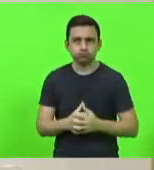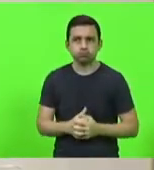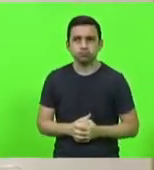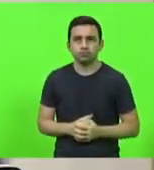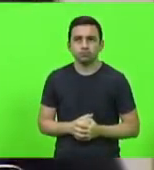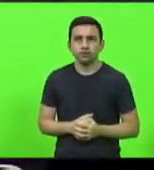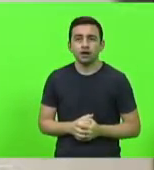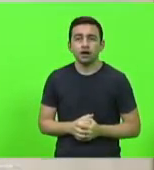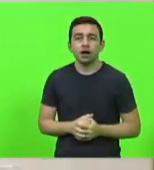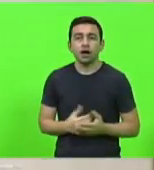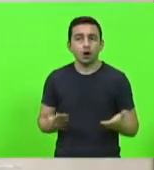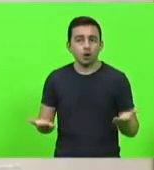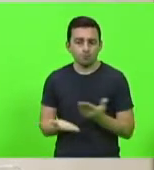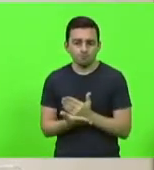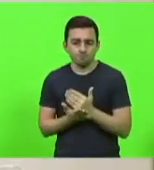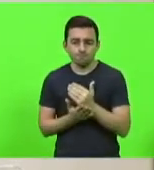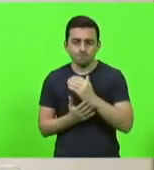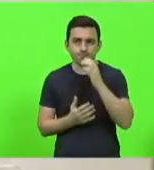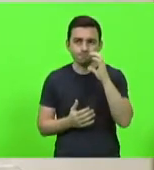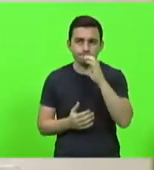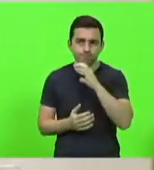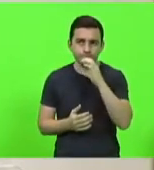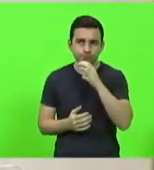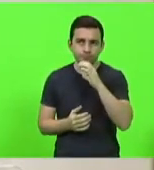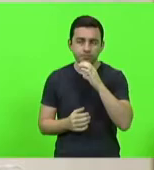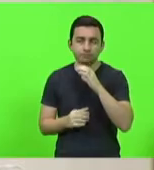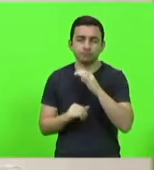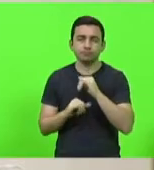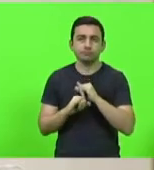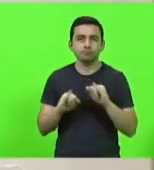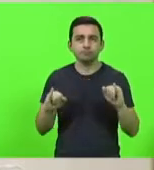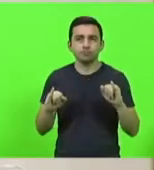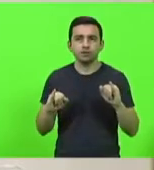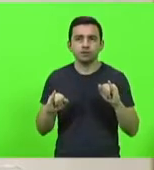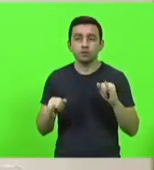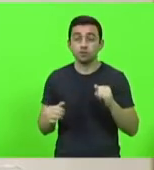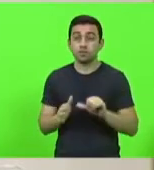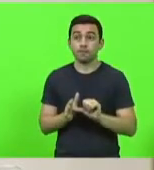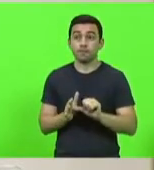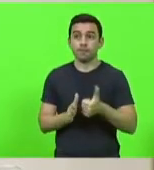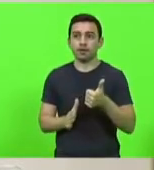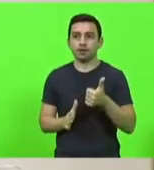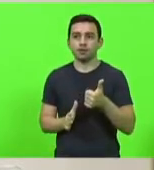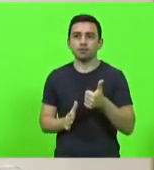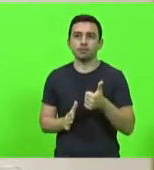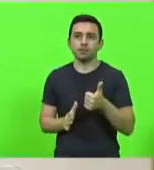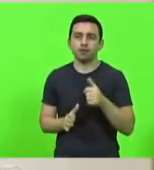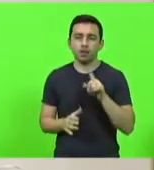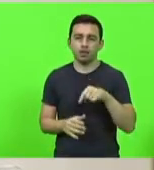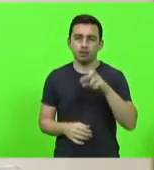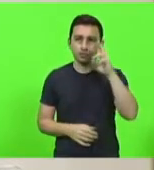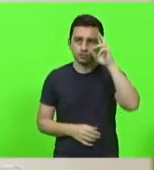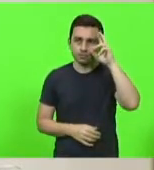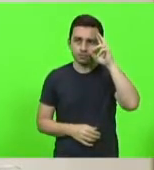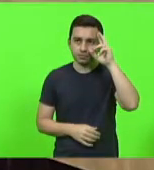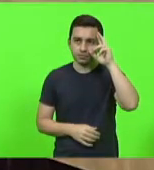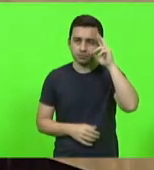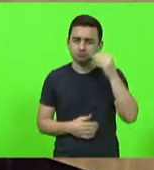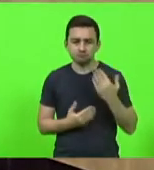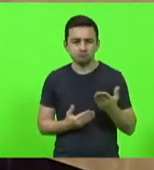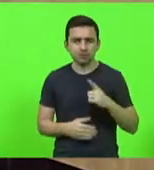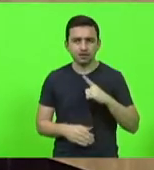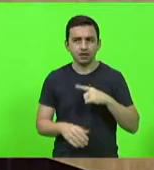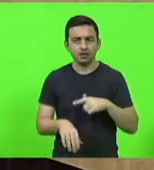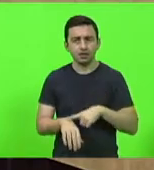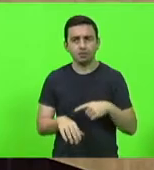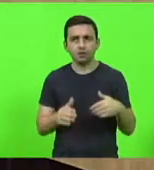Traremos imediatamente, em breves, comunicações. O primeiro deputado inscrito no dia de hoje é o deputado Ricardo Alba. E vossa excelência terá